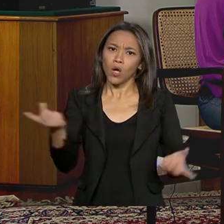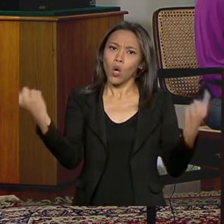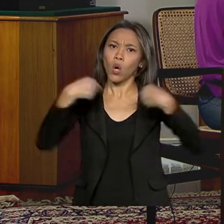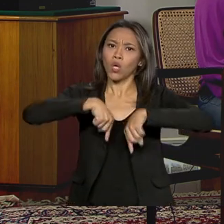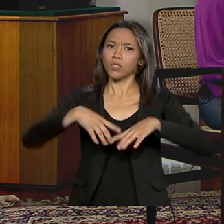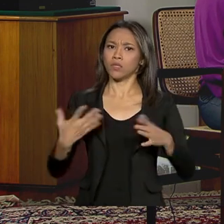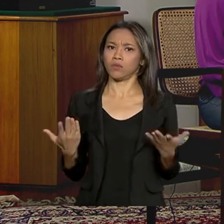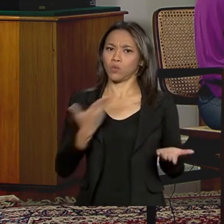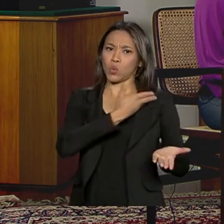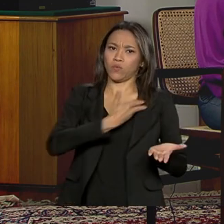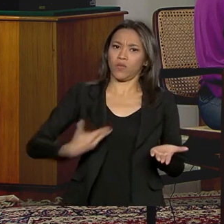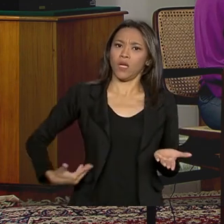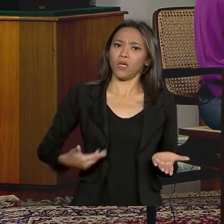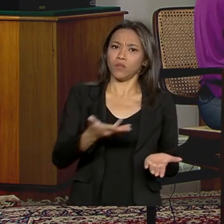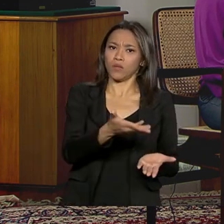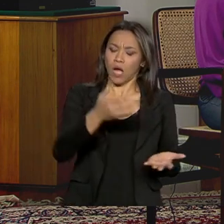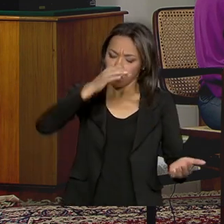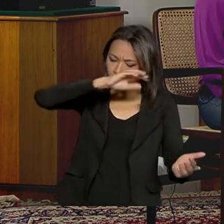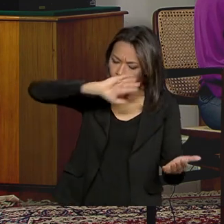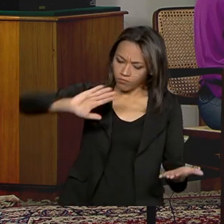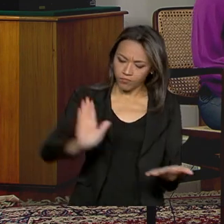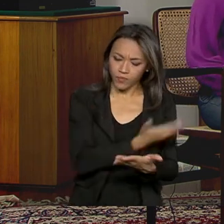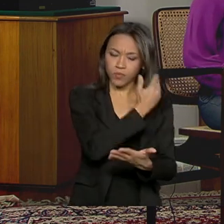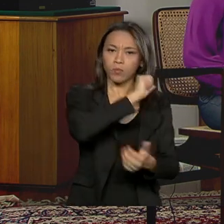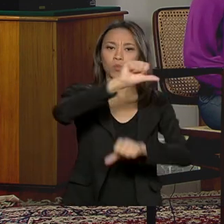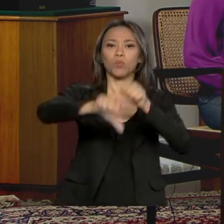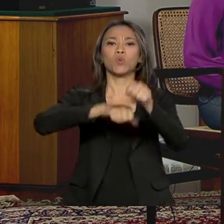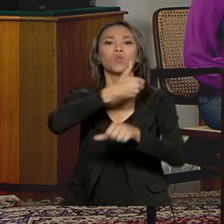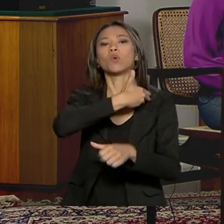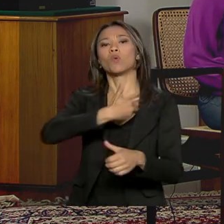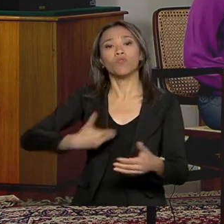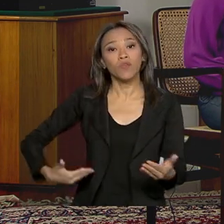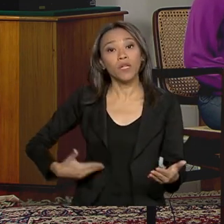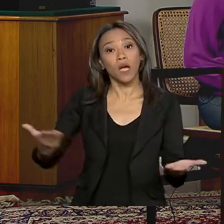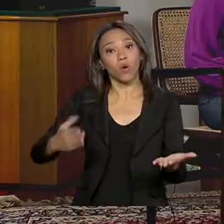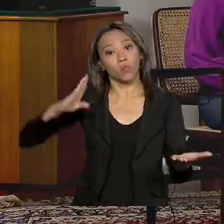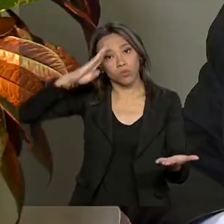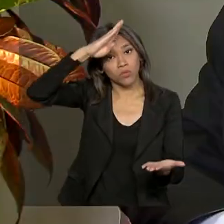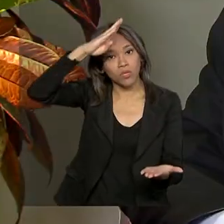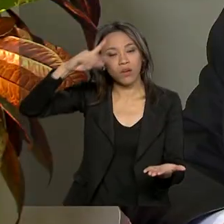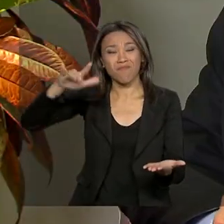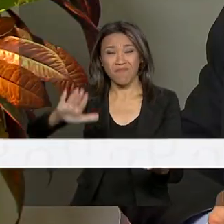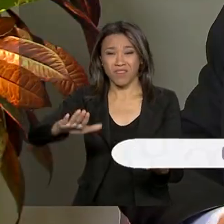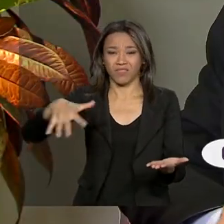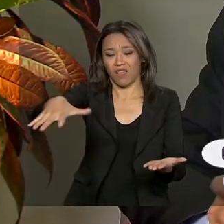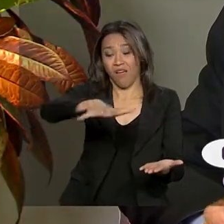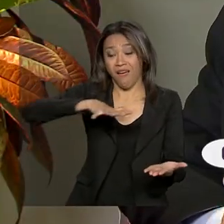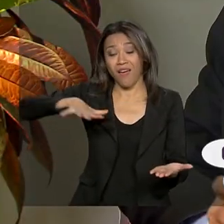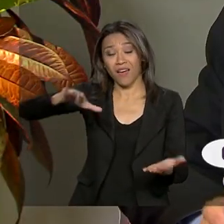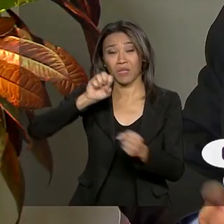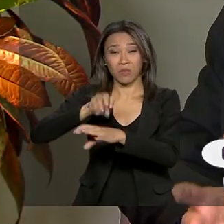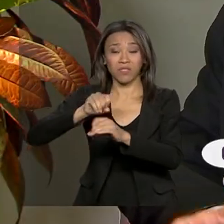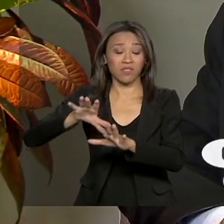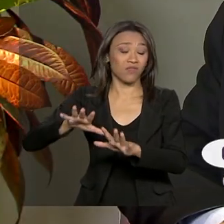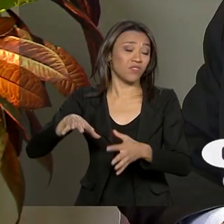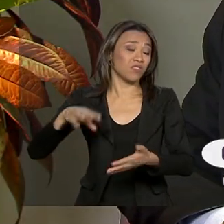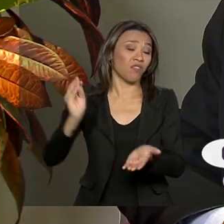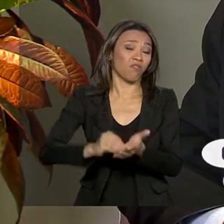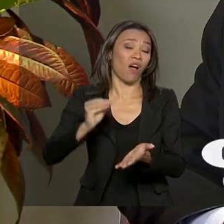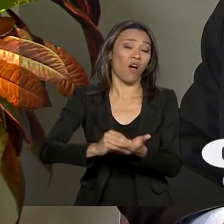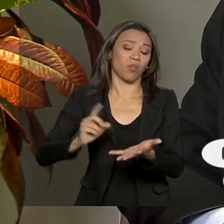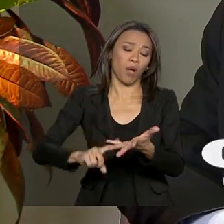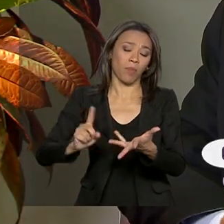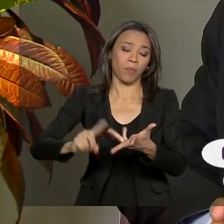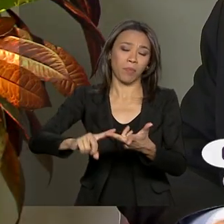colo dele. Aí mudou o governo, entrou o governo Bolsonaro. A educação ainda está longe de estar onde nós precisamos.